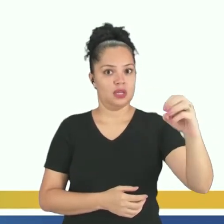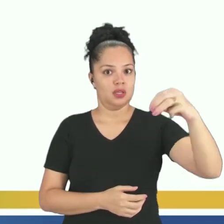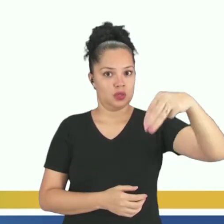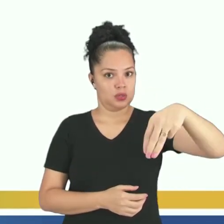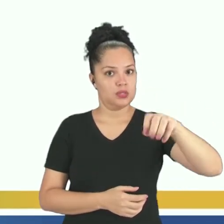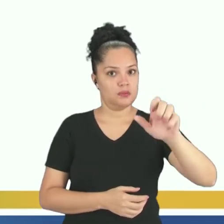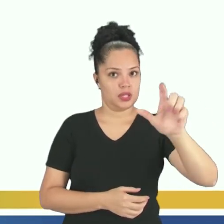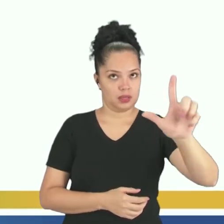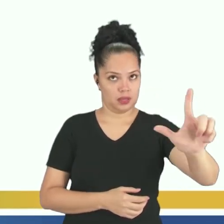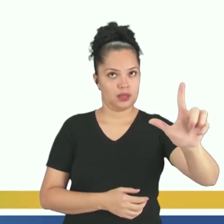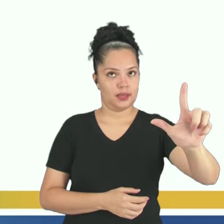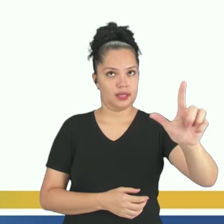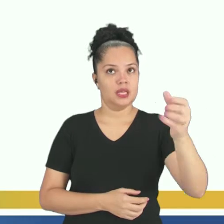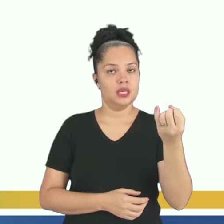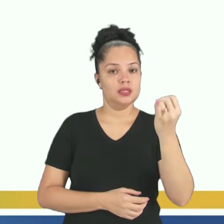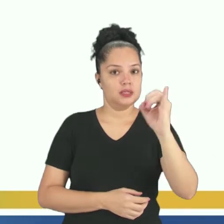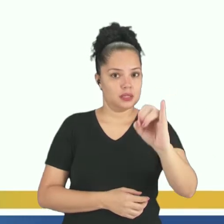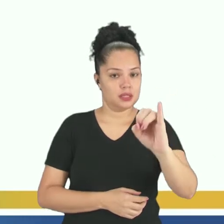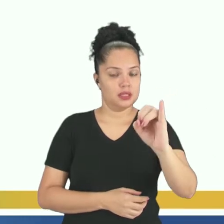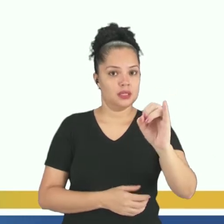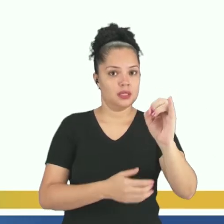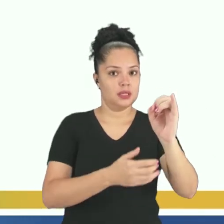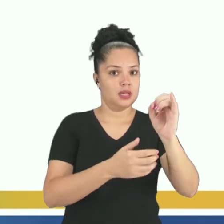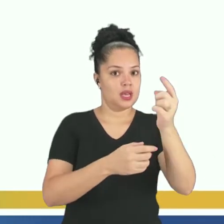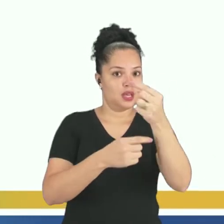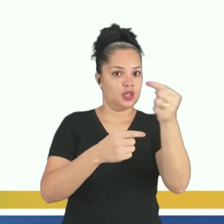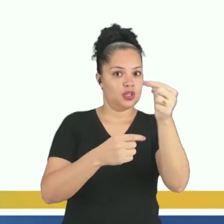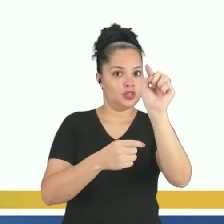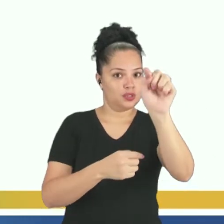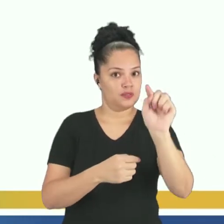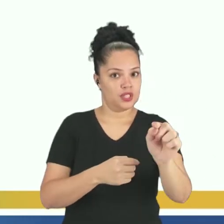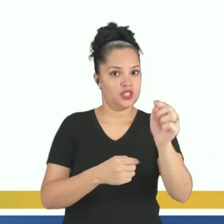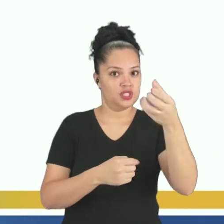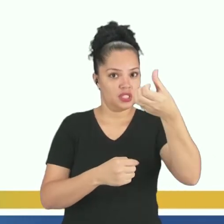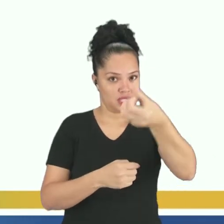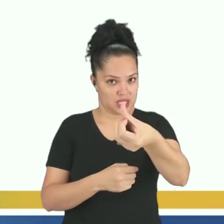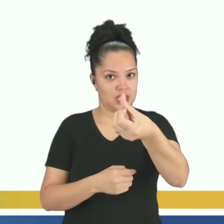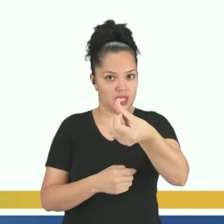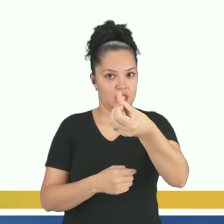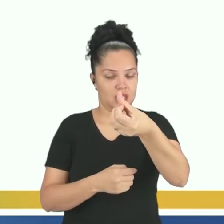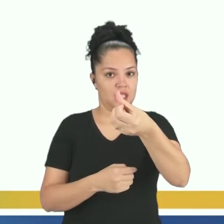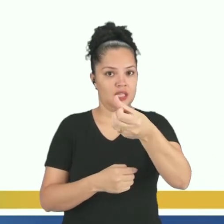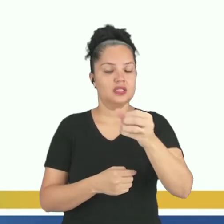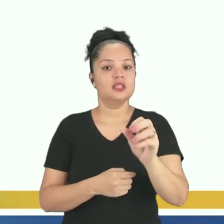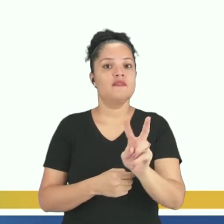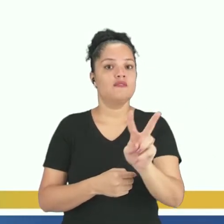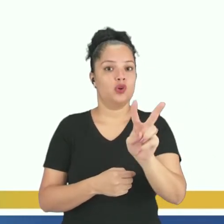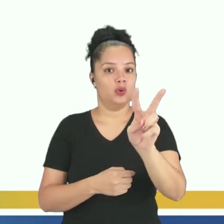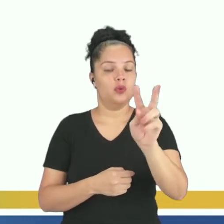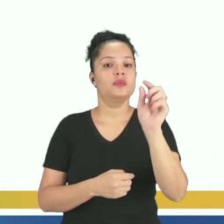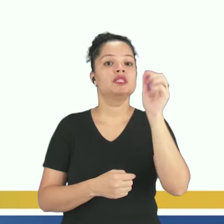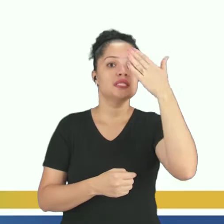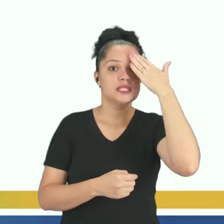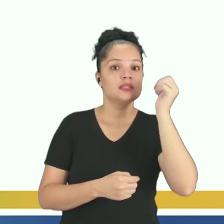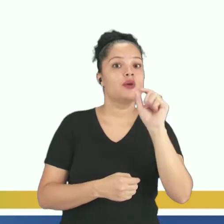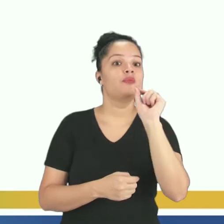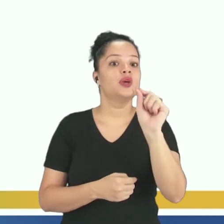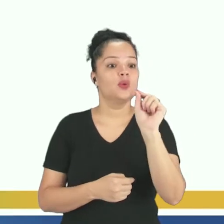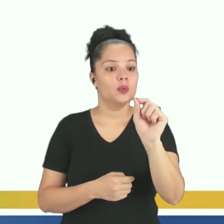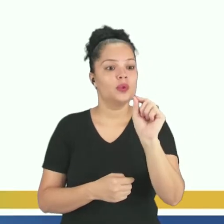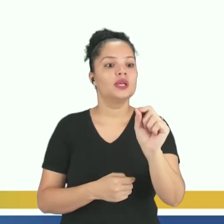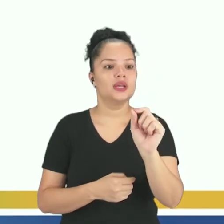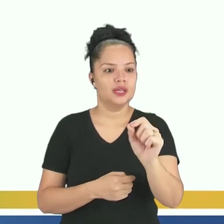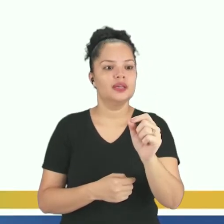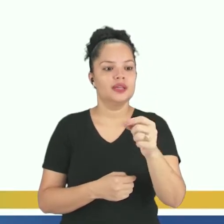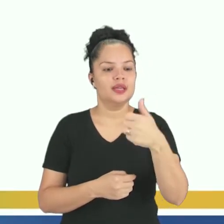ml. Então, se a gente dividir em seis partes iguais esse volume, o que eu sei? De acordo com a razão